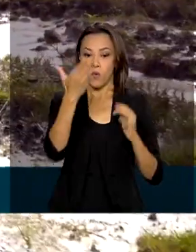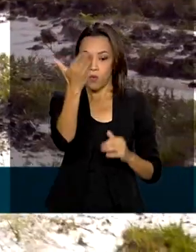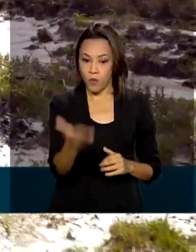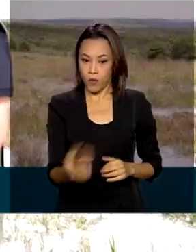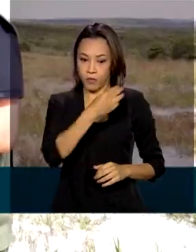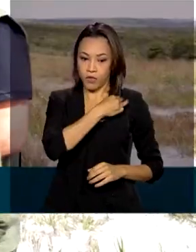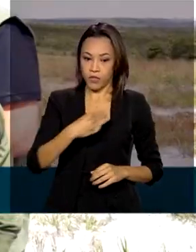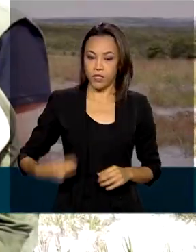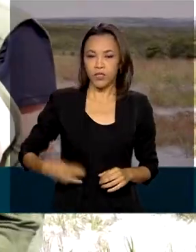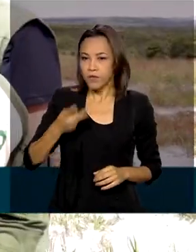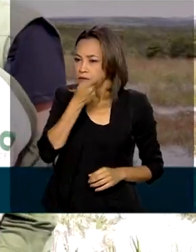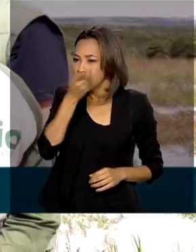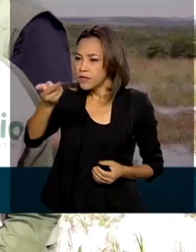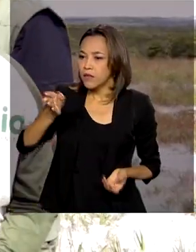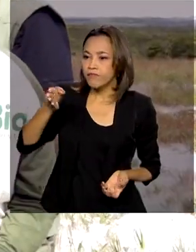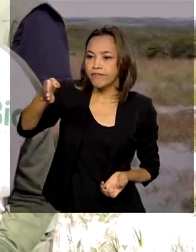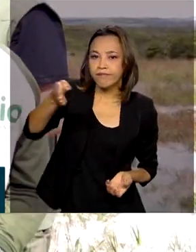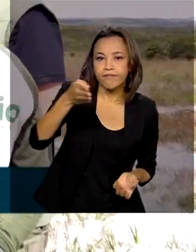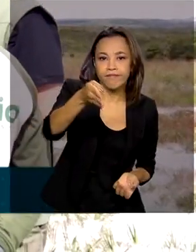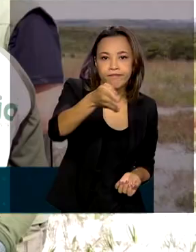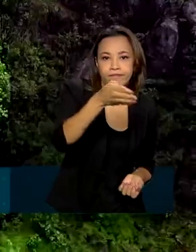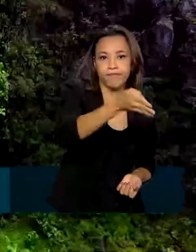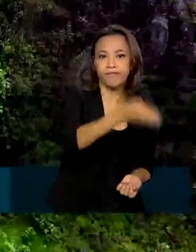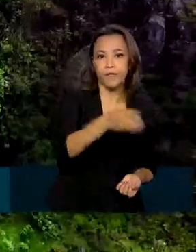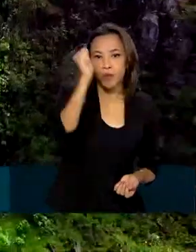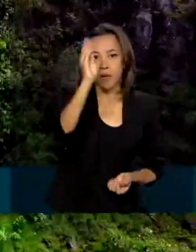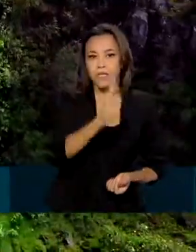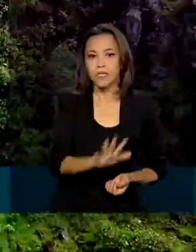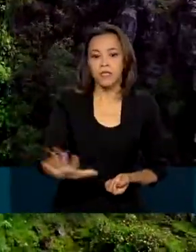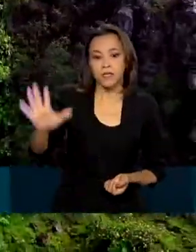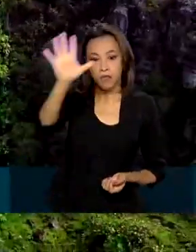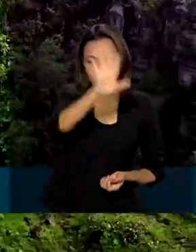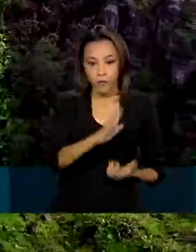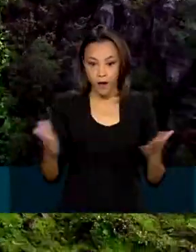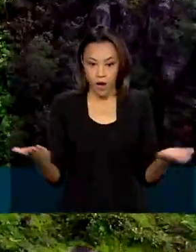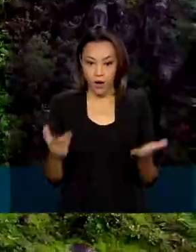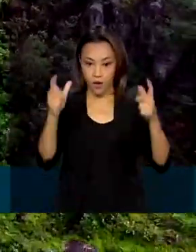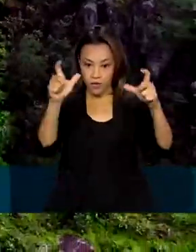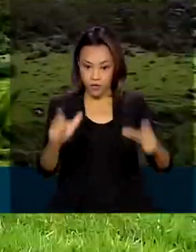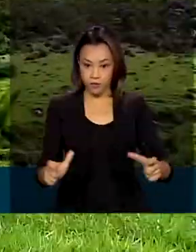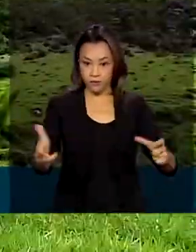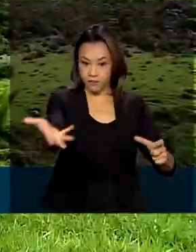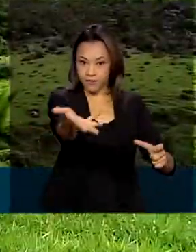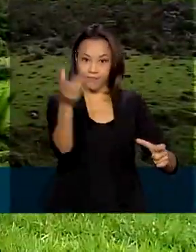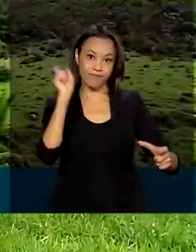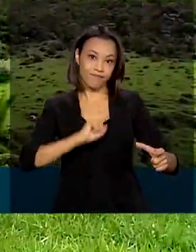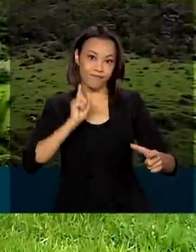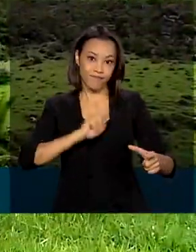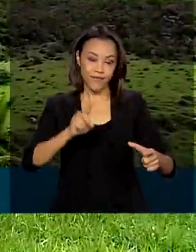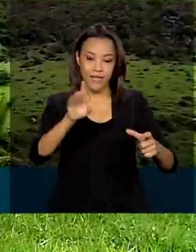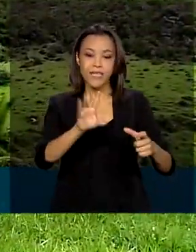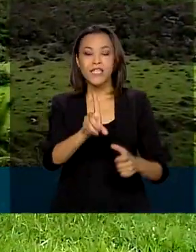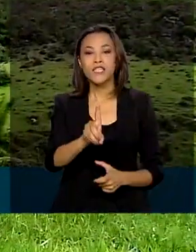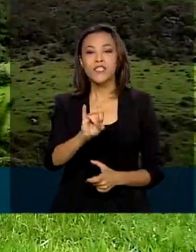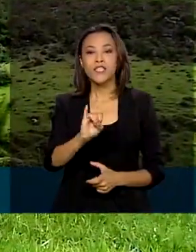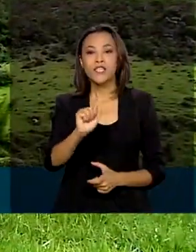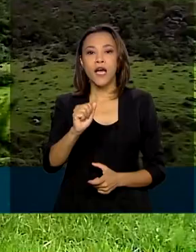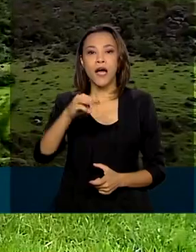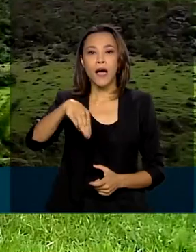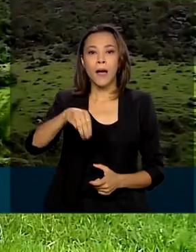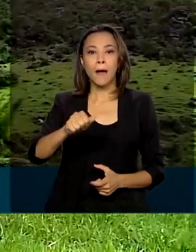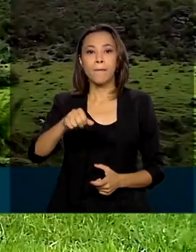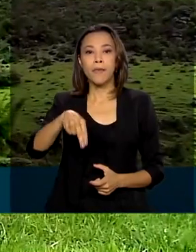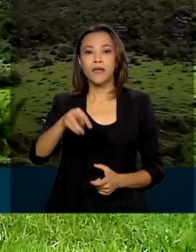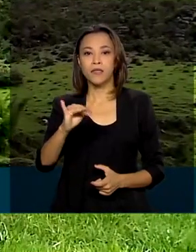visitando várias unidades de conservação pelo país. Agora foi a vez de Minas Gerais. Em Diamantina, fica o Parque das